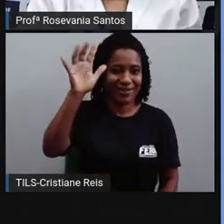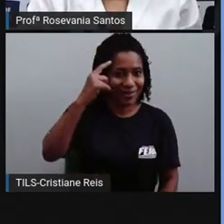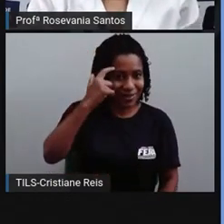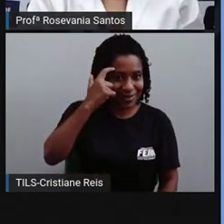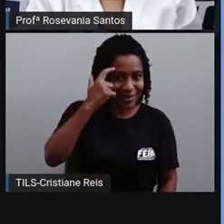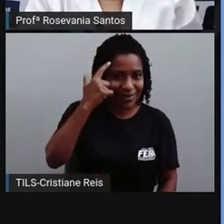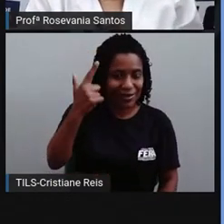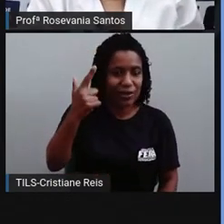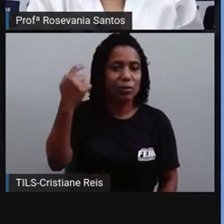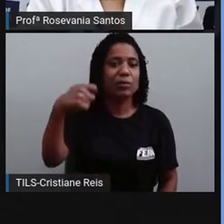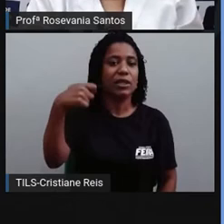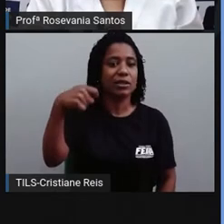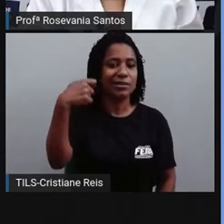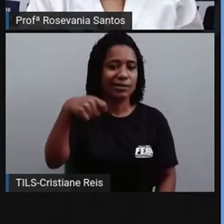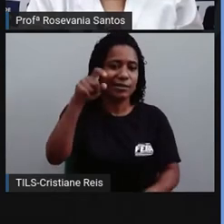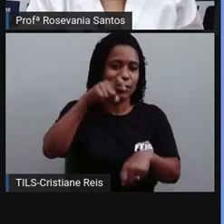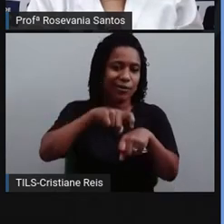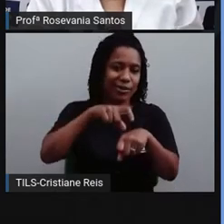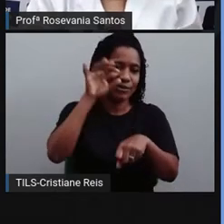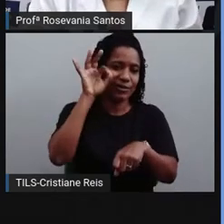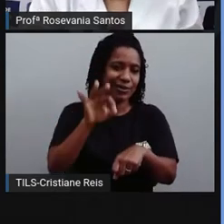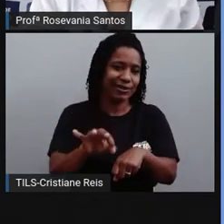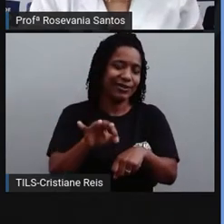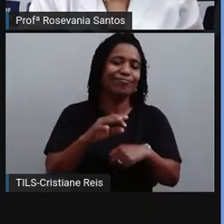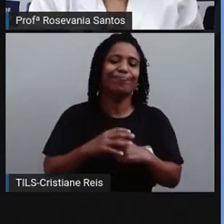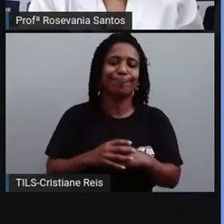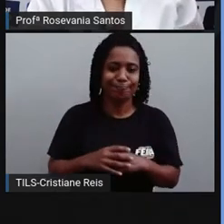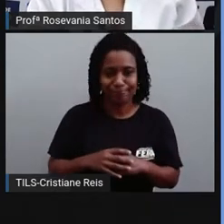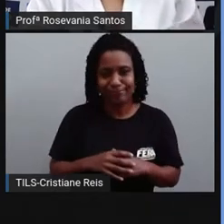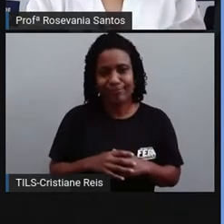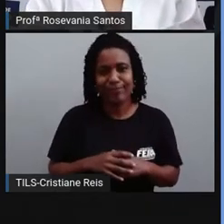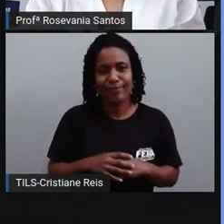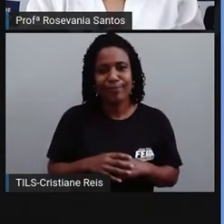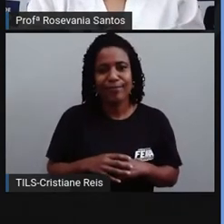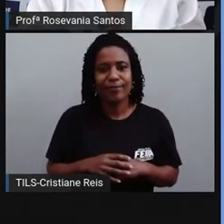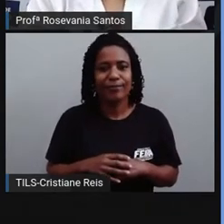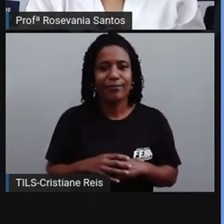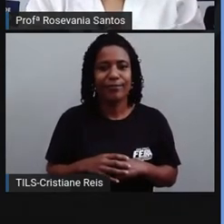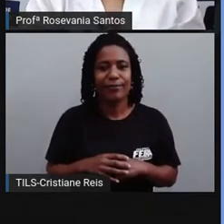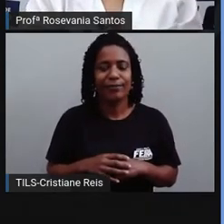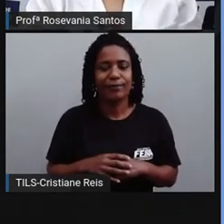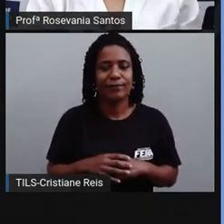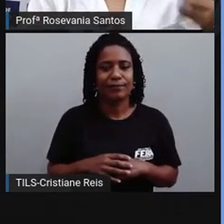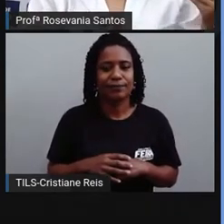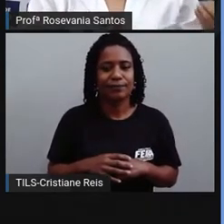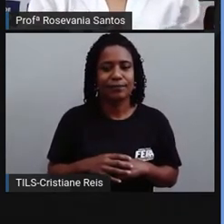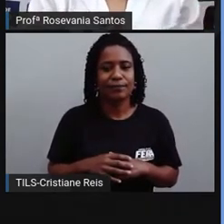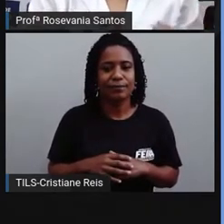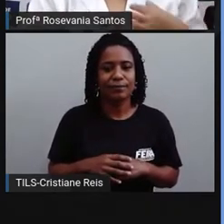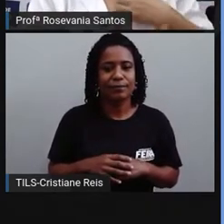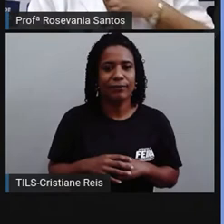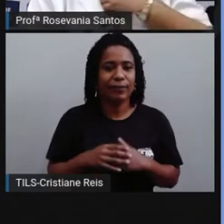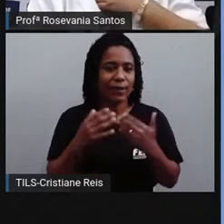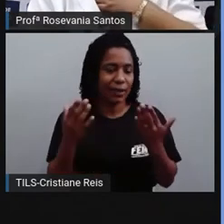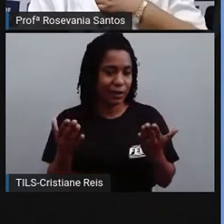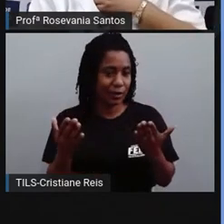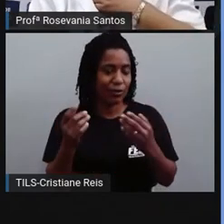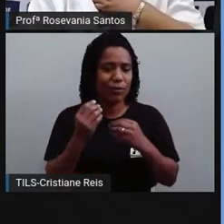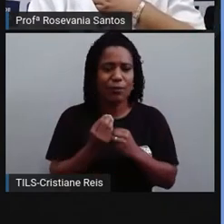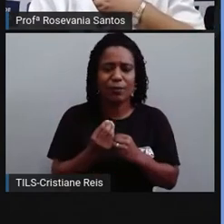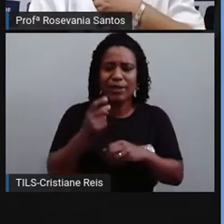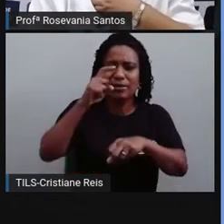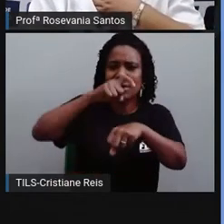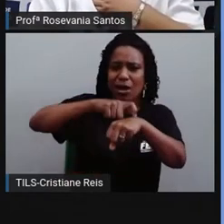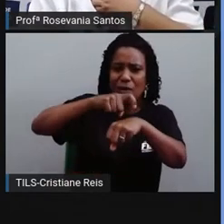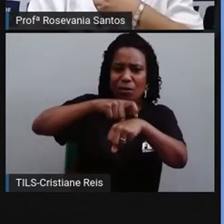horário de abertura e de fechamento das bolsas, e eles não podem se perder, né? Então, vamos lá. Para padronizar a hora